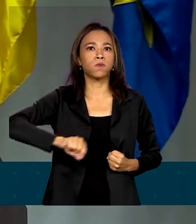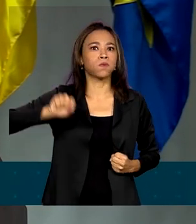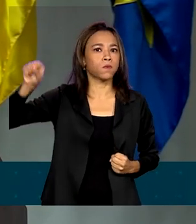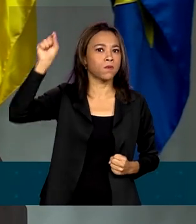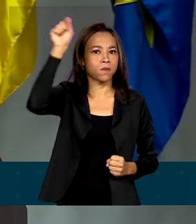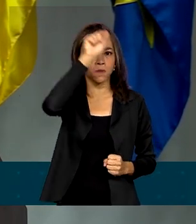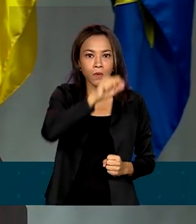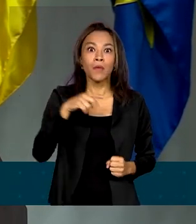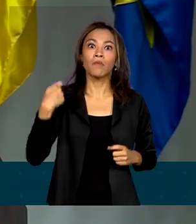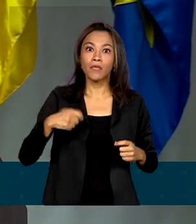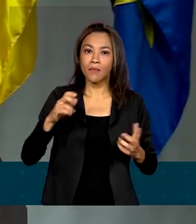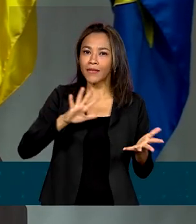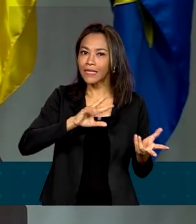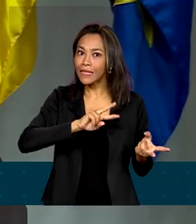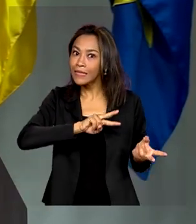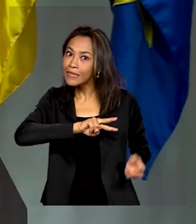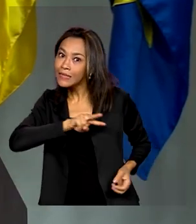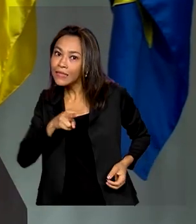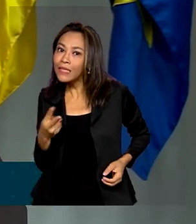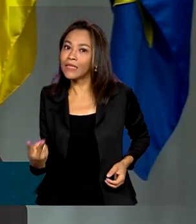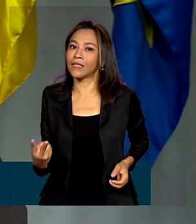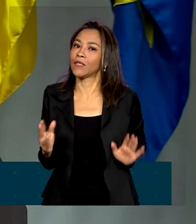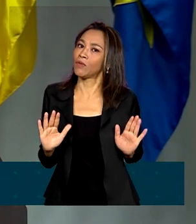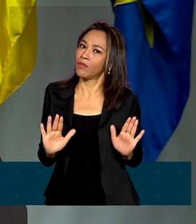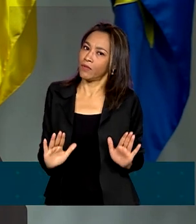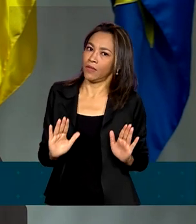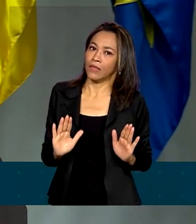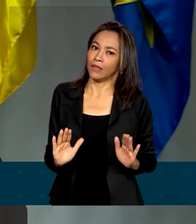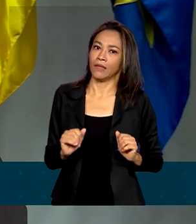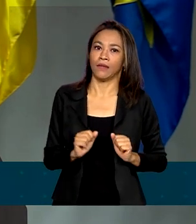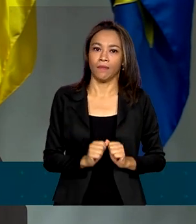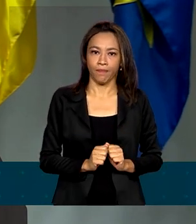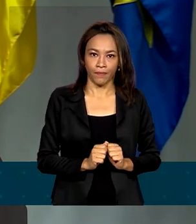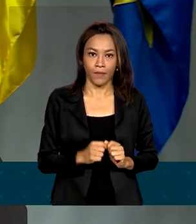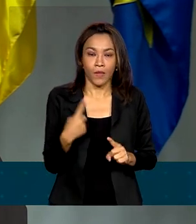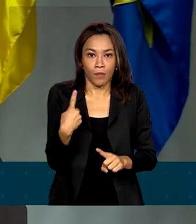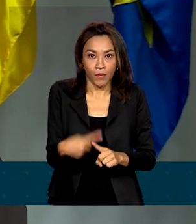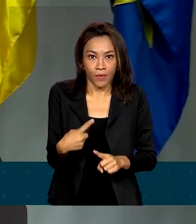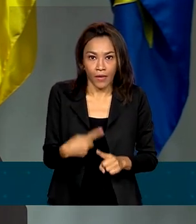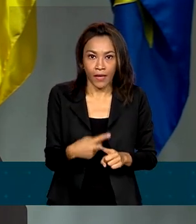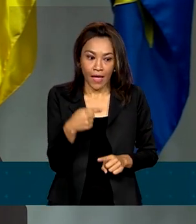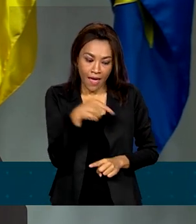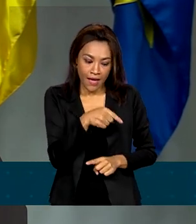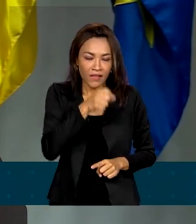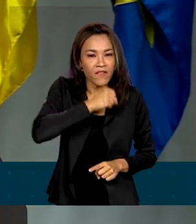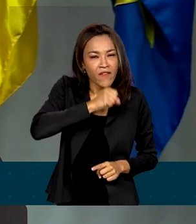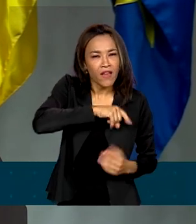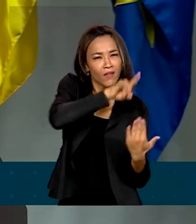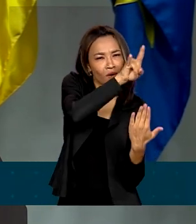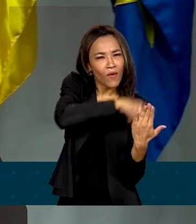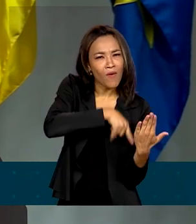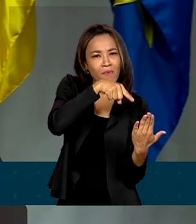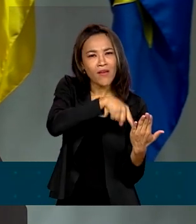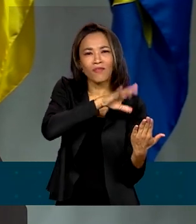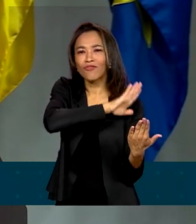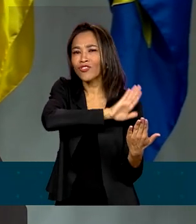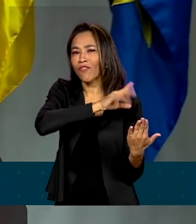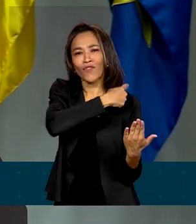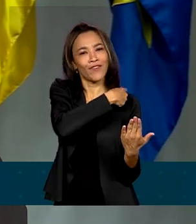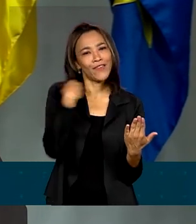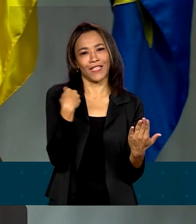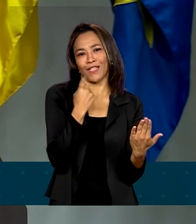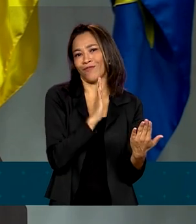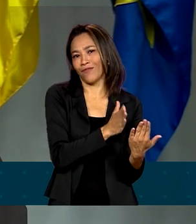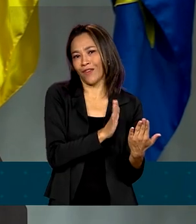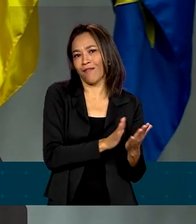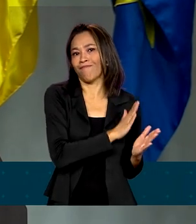transição com mais vagar, porque as DAPs deixaram de vencer a sua validade